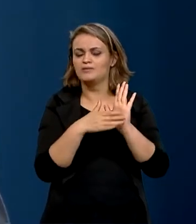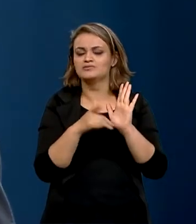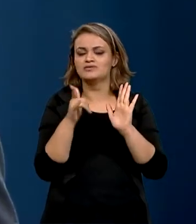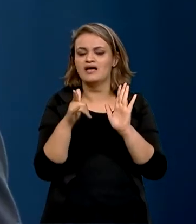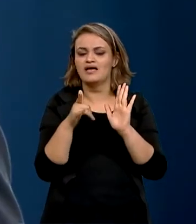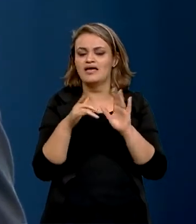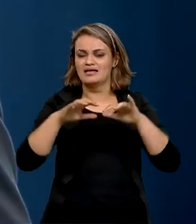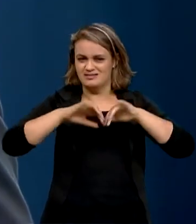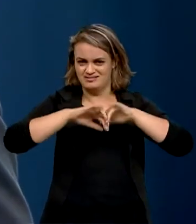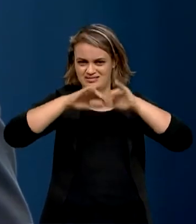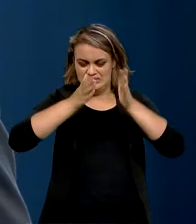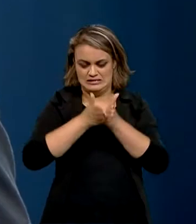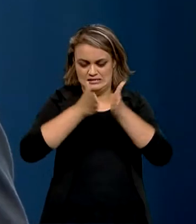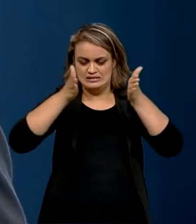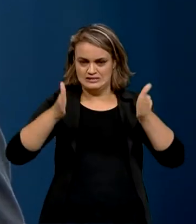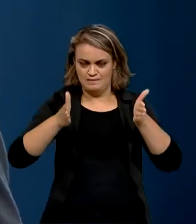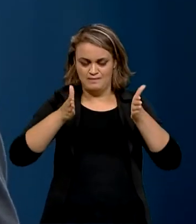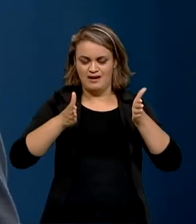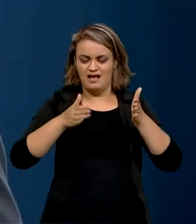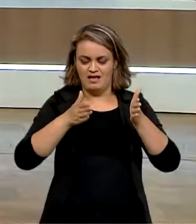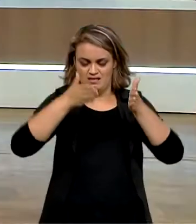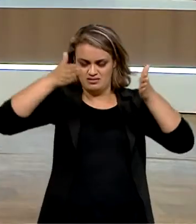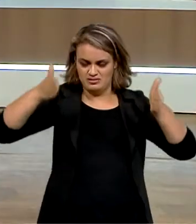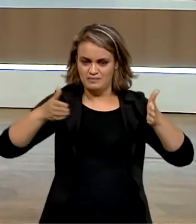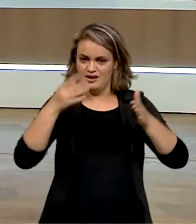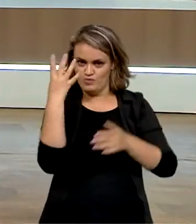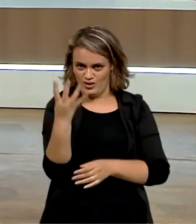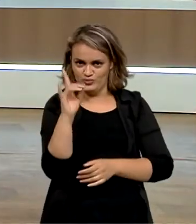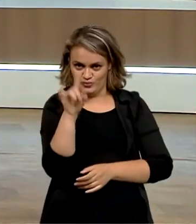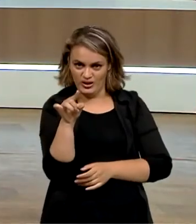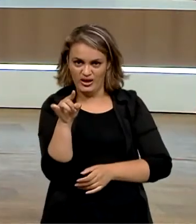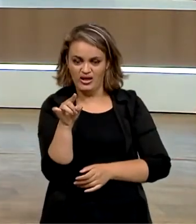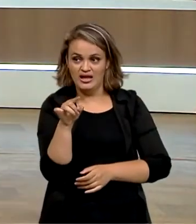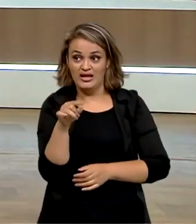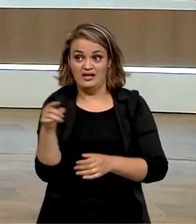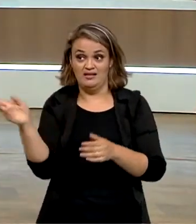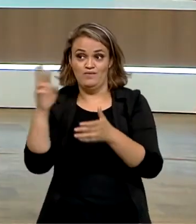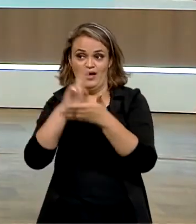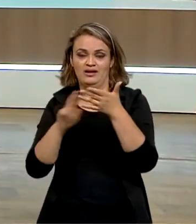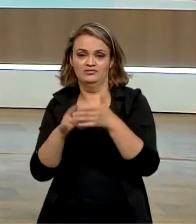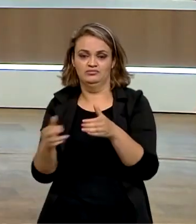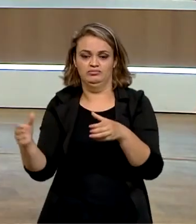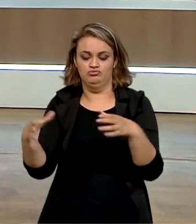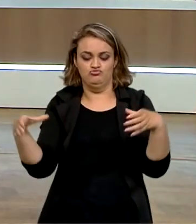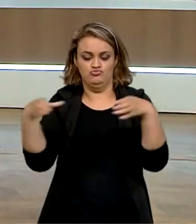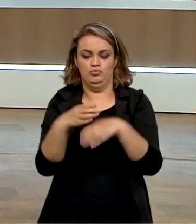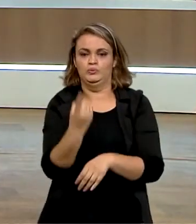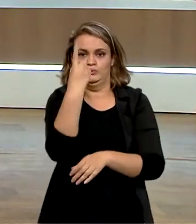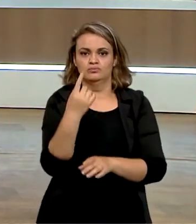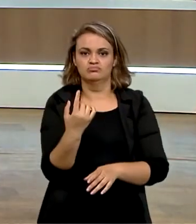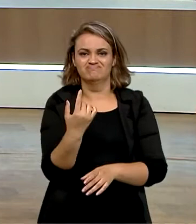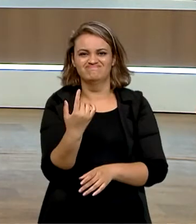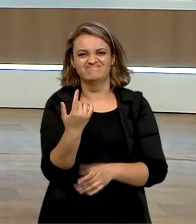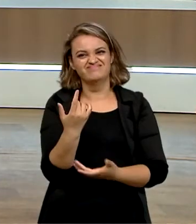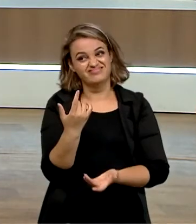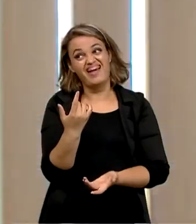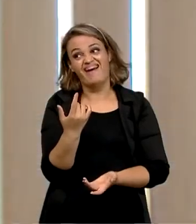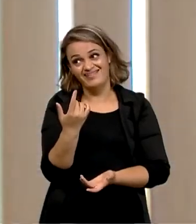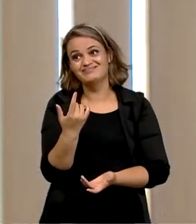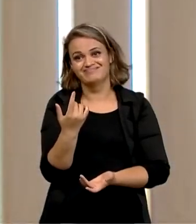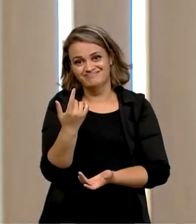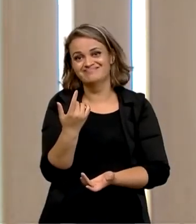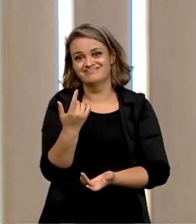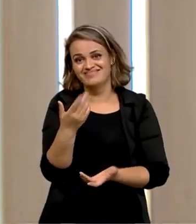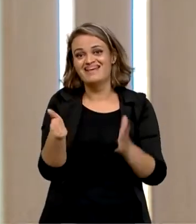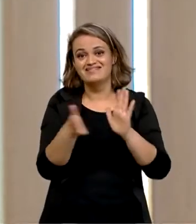fatiar essa reforma em pelo menos quatro pontos, não é isso? E o relator, no relatório dele, trouxe tudo junto. Exatamente, o que cria uma grande dificuldade, porque a proposta